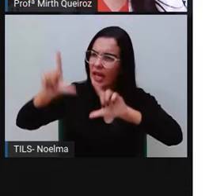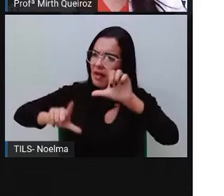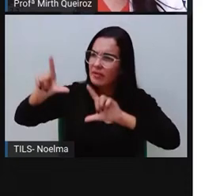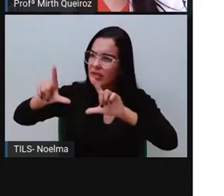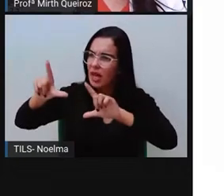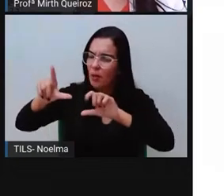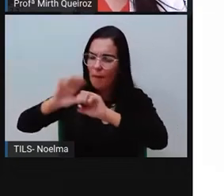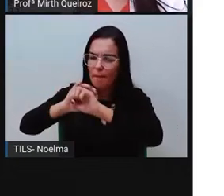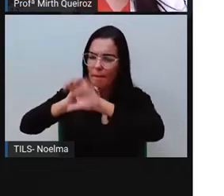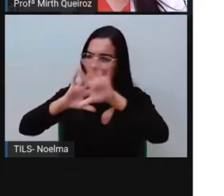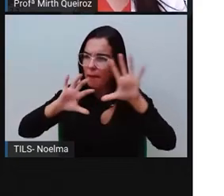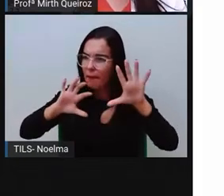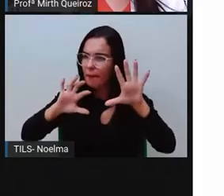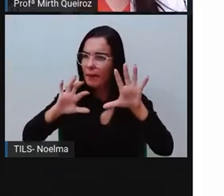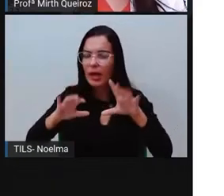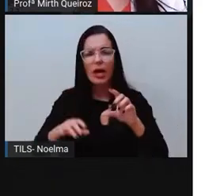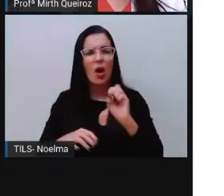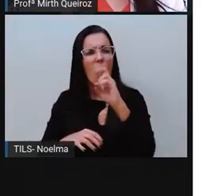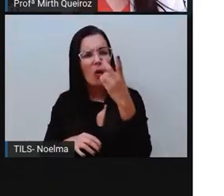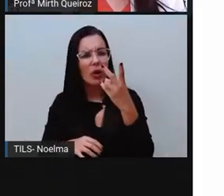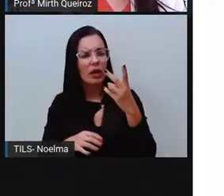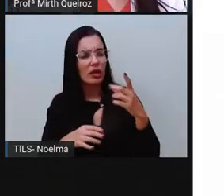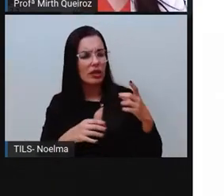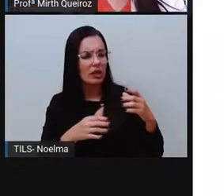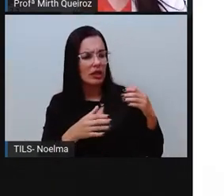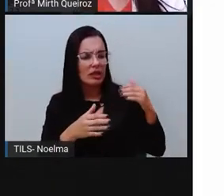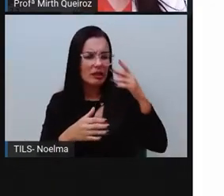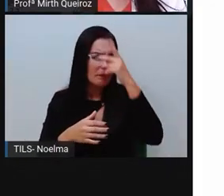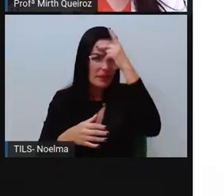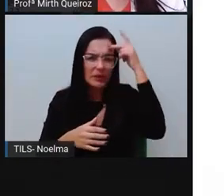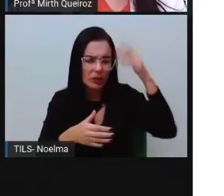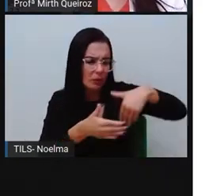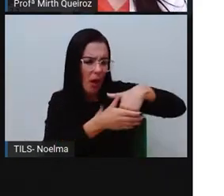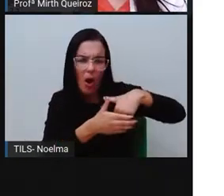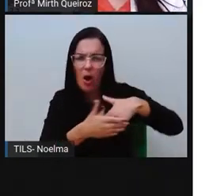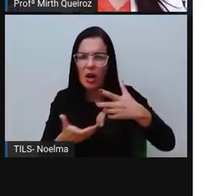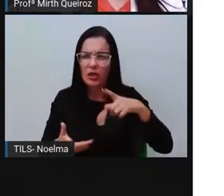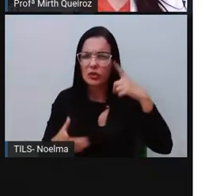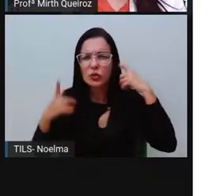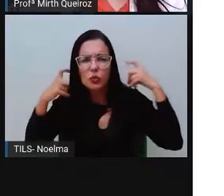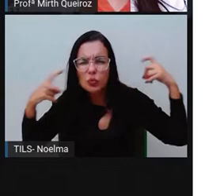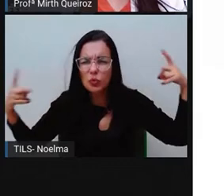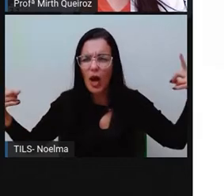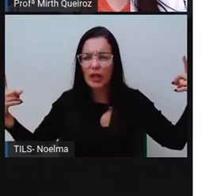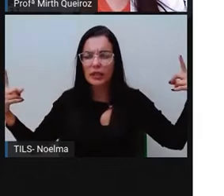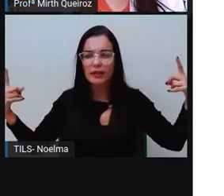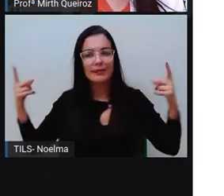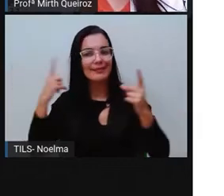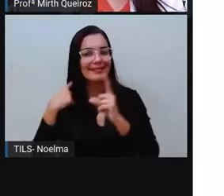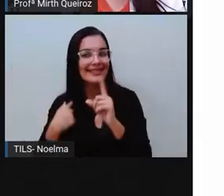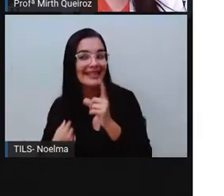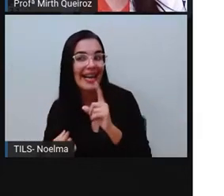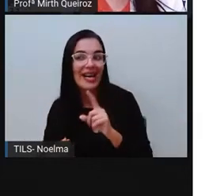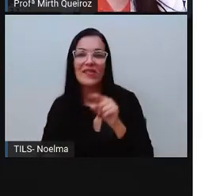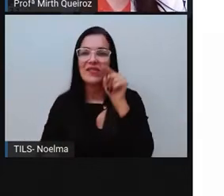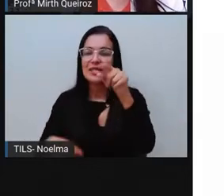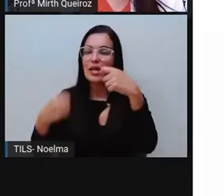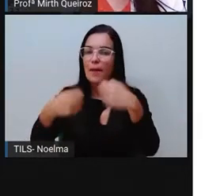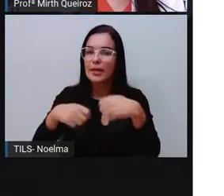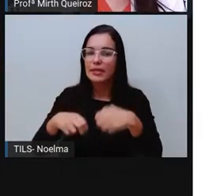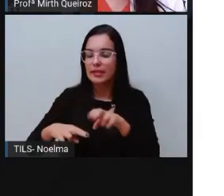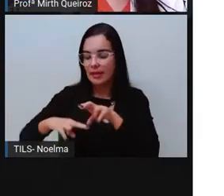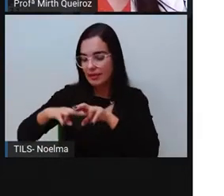jogando bola, né? A gente precisa escolher um lugar que seja tranquilo, ó, que seja calmo, que vocês